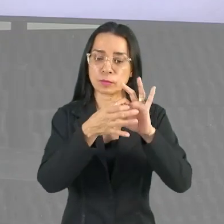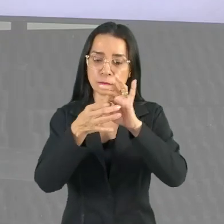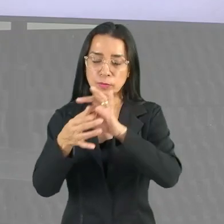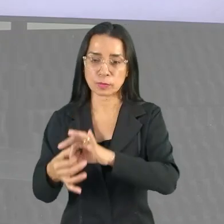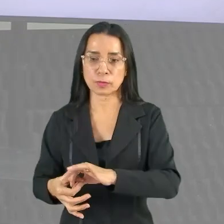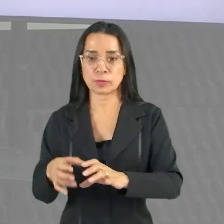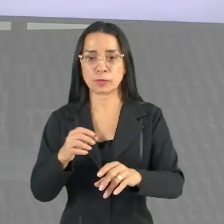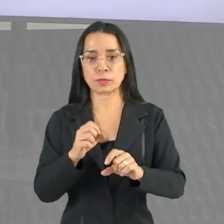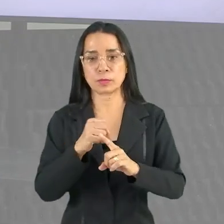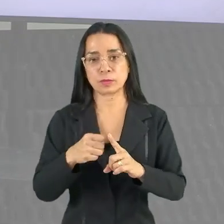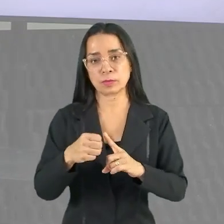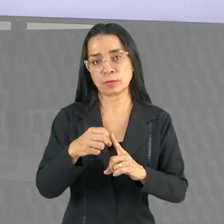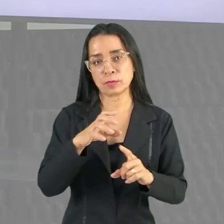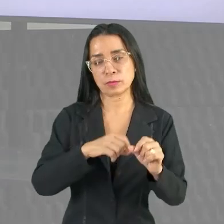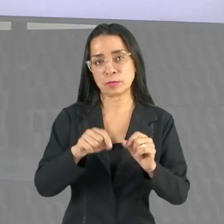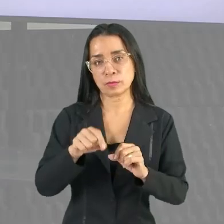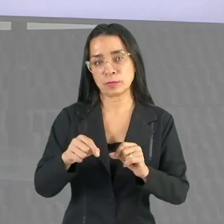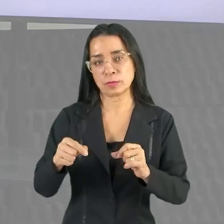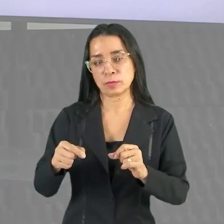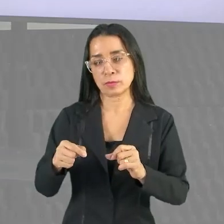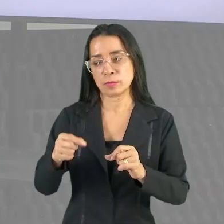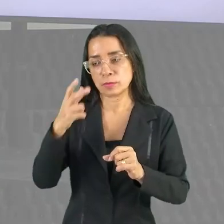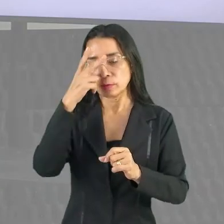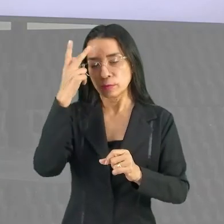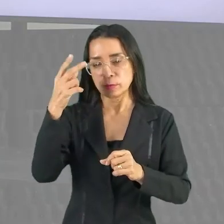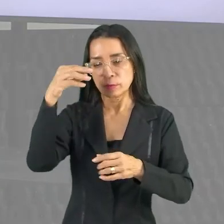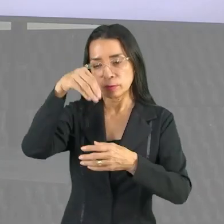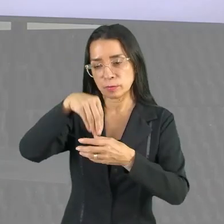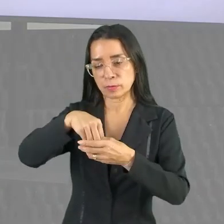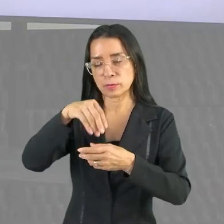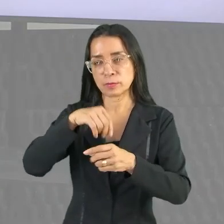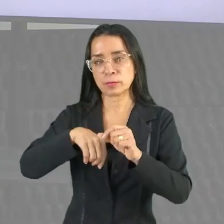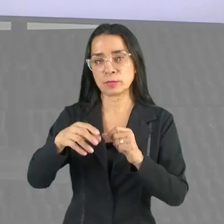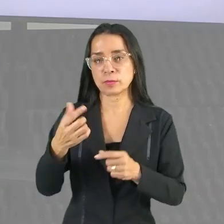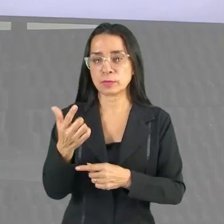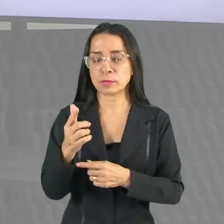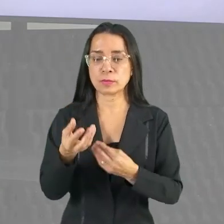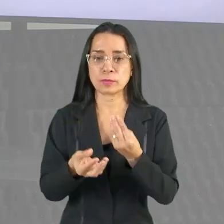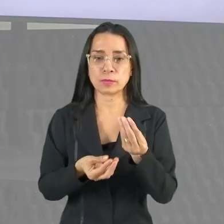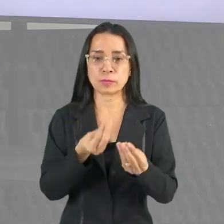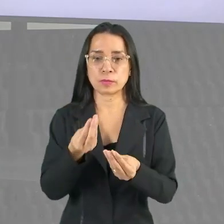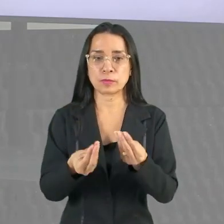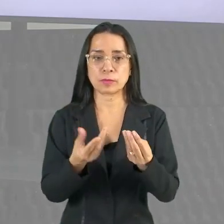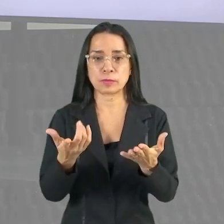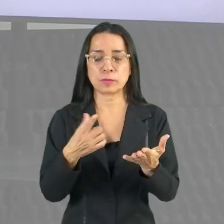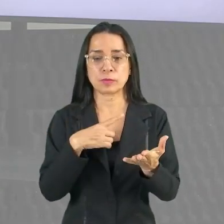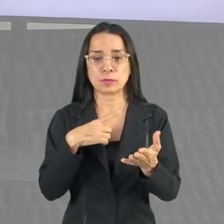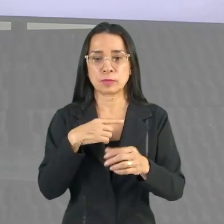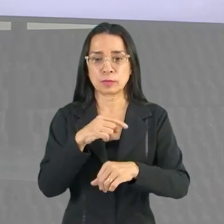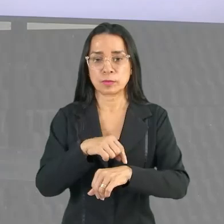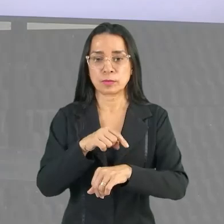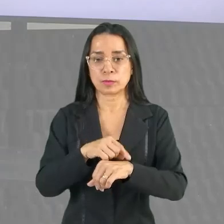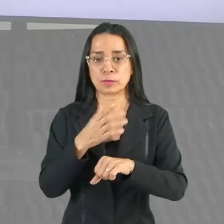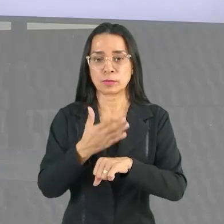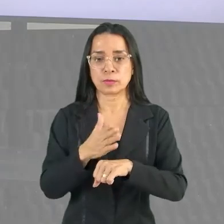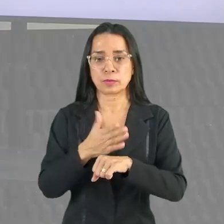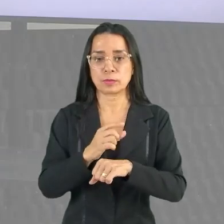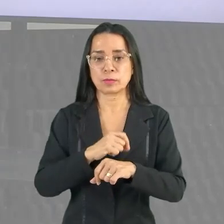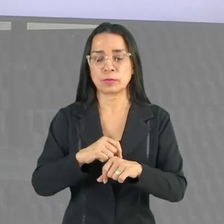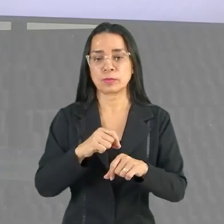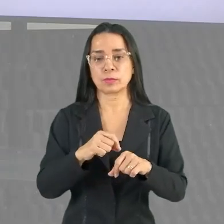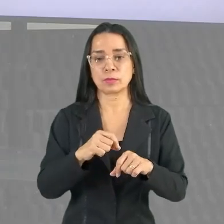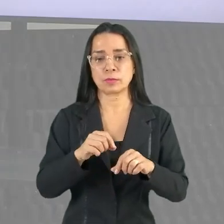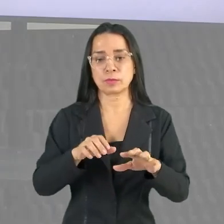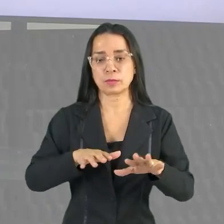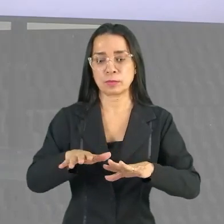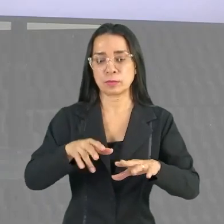social em que aquele indivíduo está inserido. Então não tem como ele ter tempo de treinar se o deslocamento